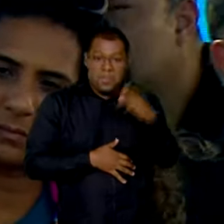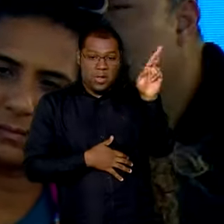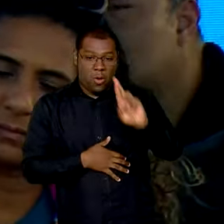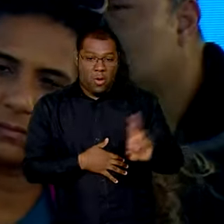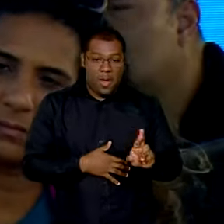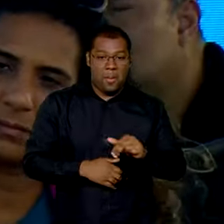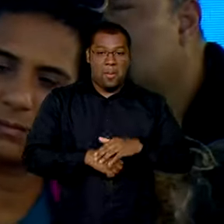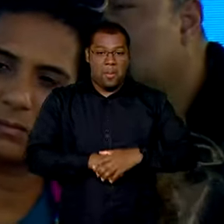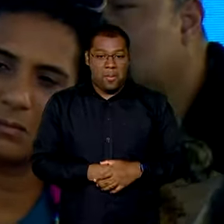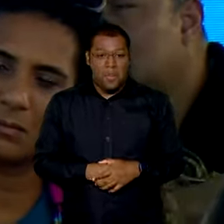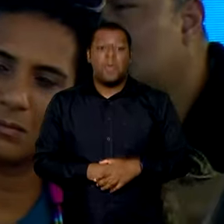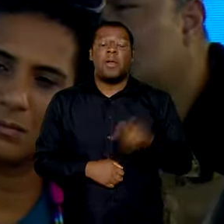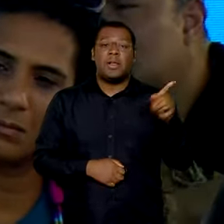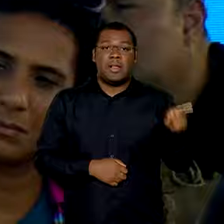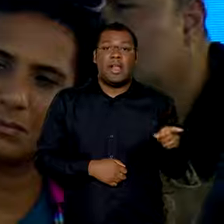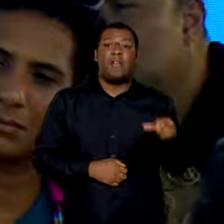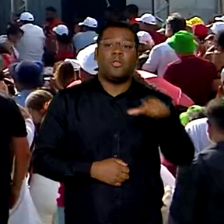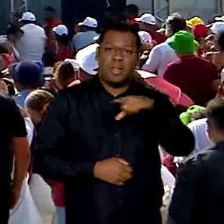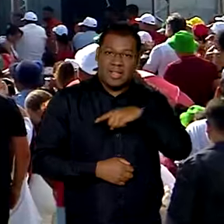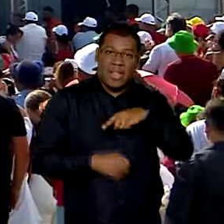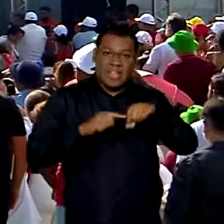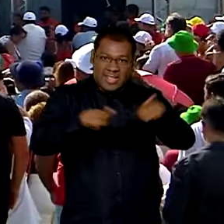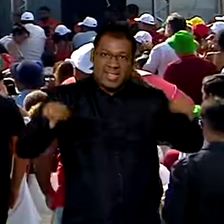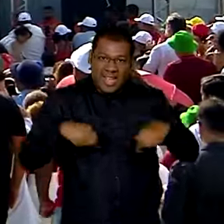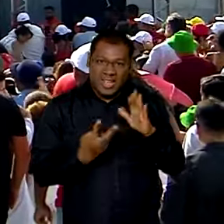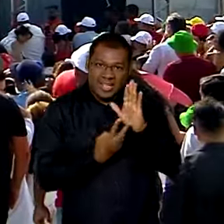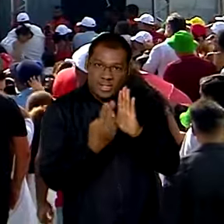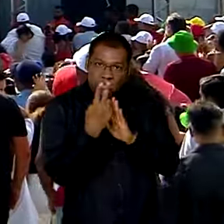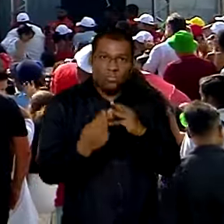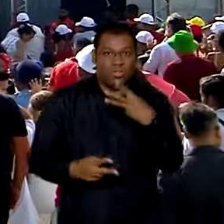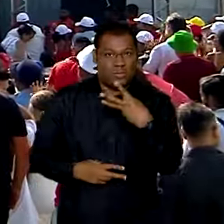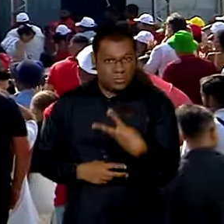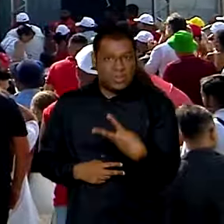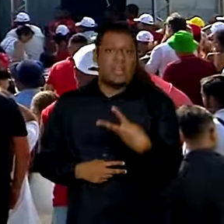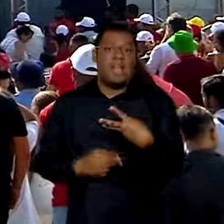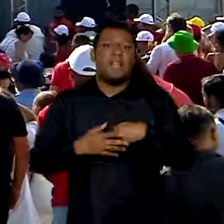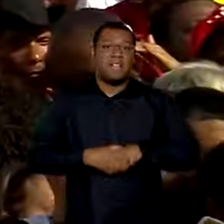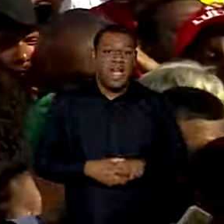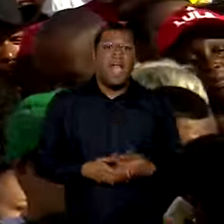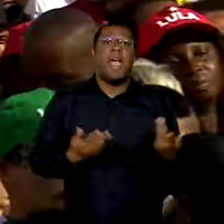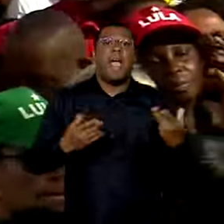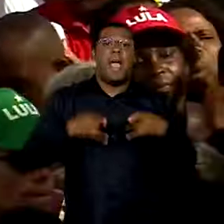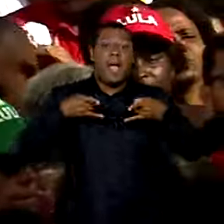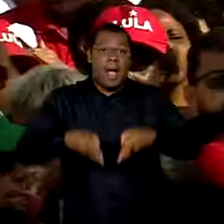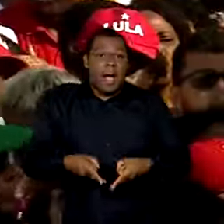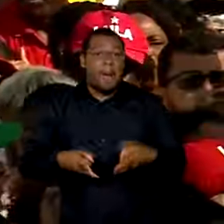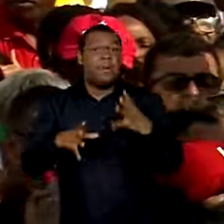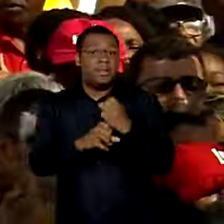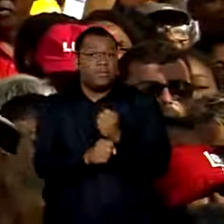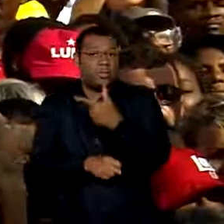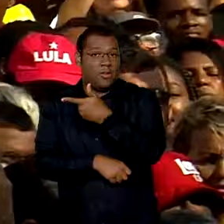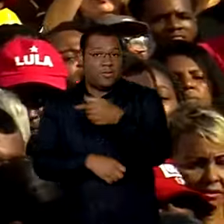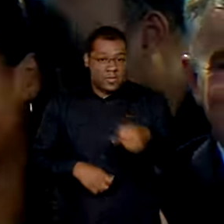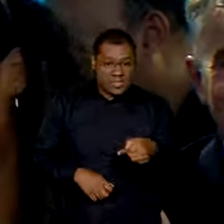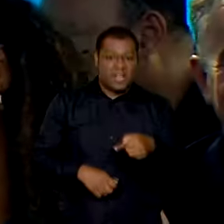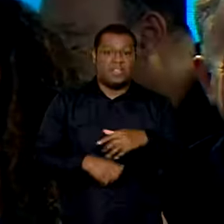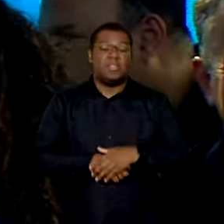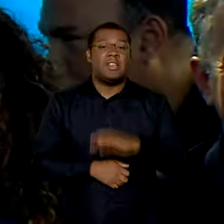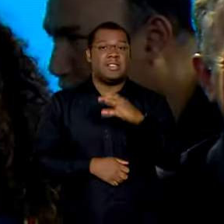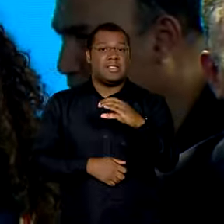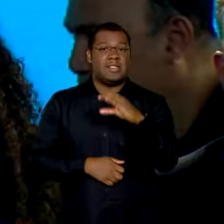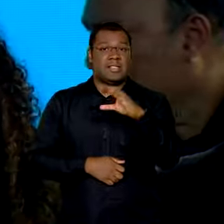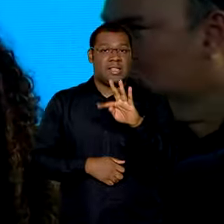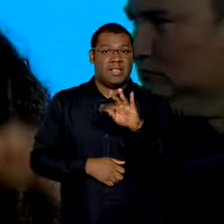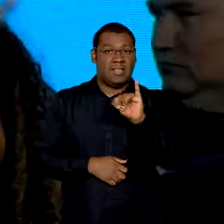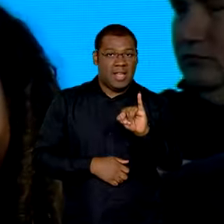unidade terá três centros cirúrgicos, enfermaria com 27 leitos, CTI com 11 leitos, seis leitos